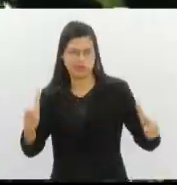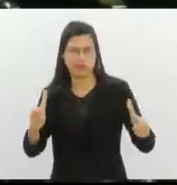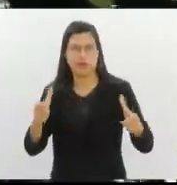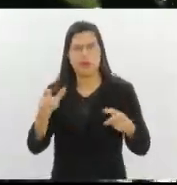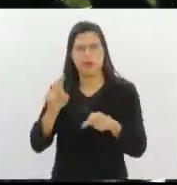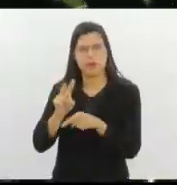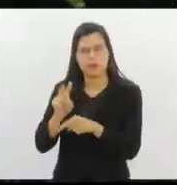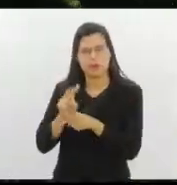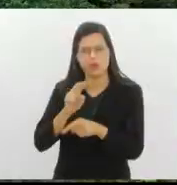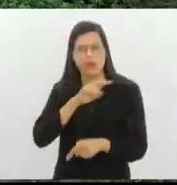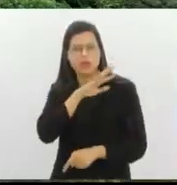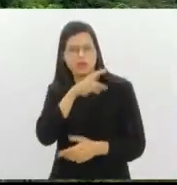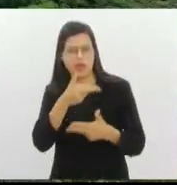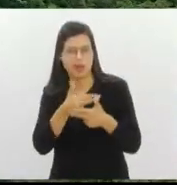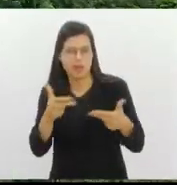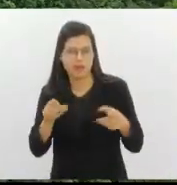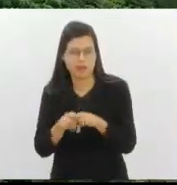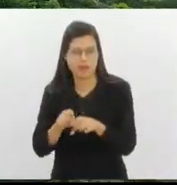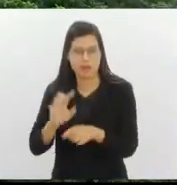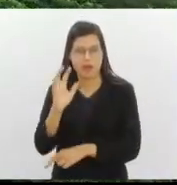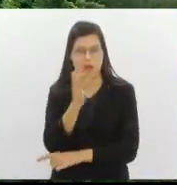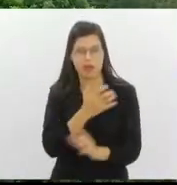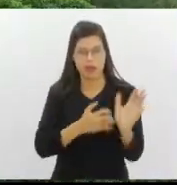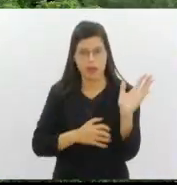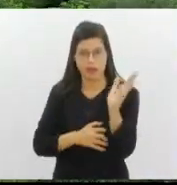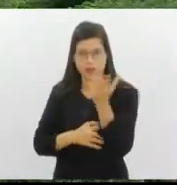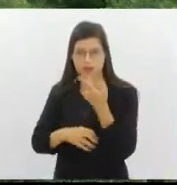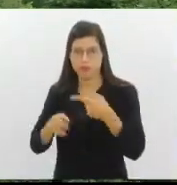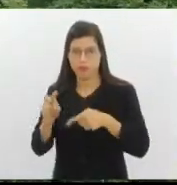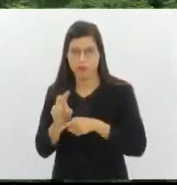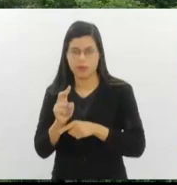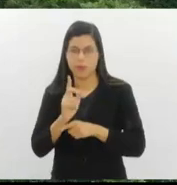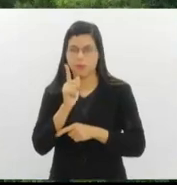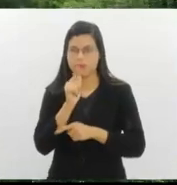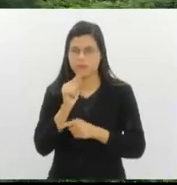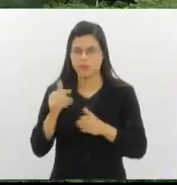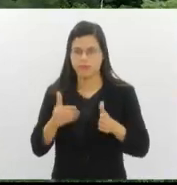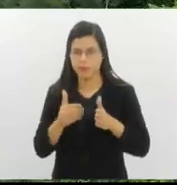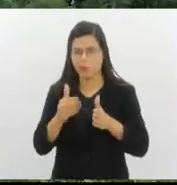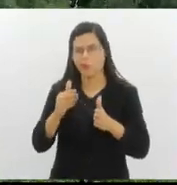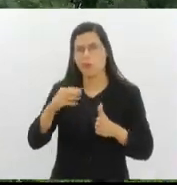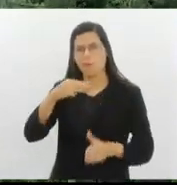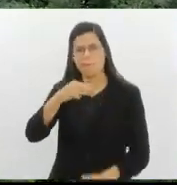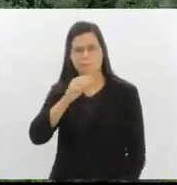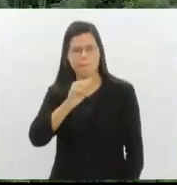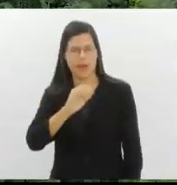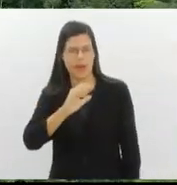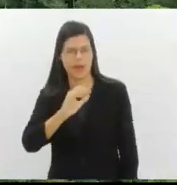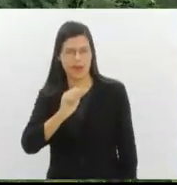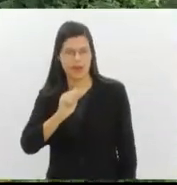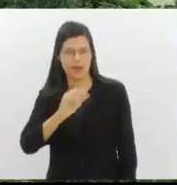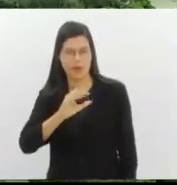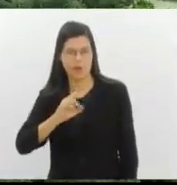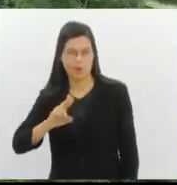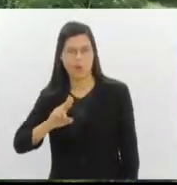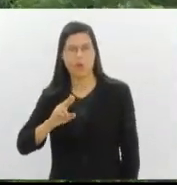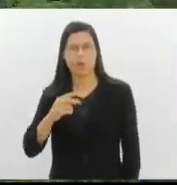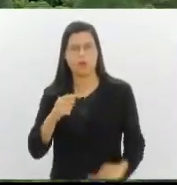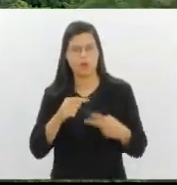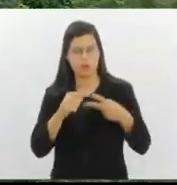a flora, além de preservar a alta bacia hidrográfica do Guapi Macacu, que engloba os dois principais rios da região,